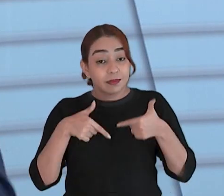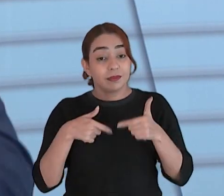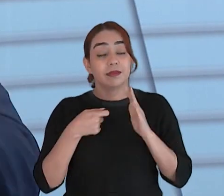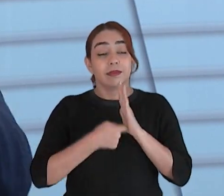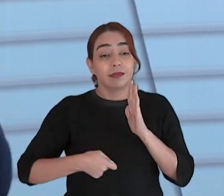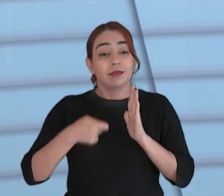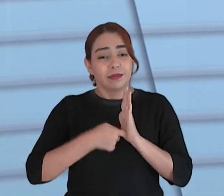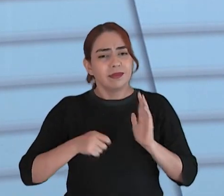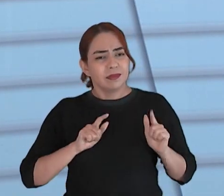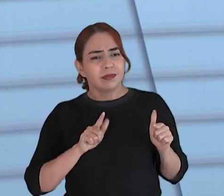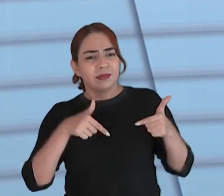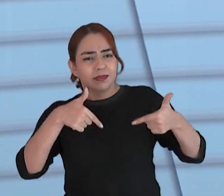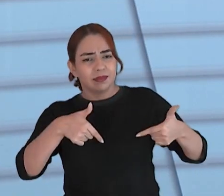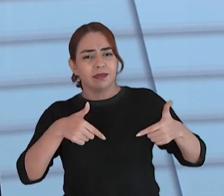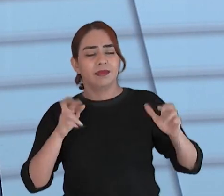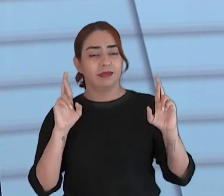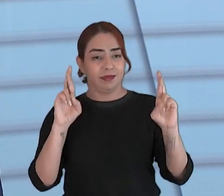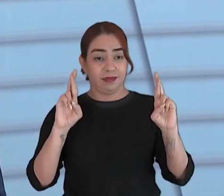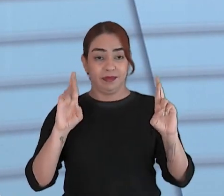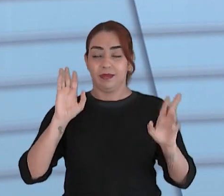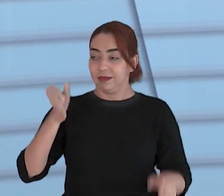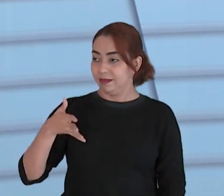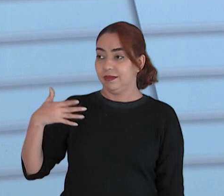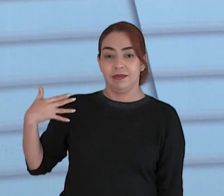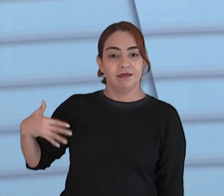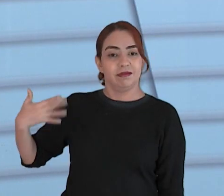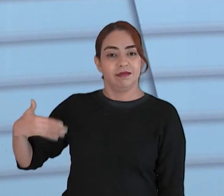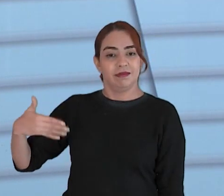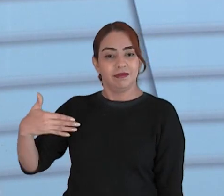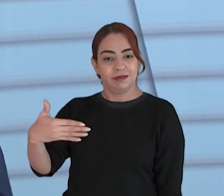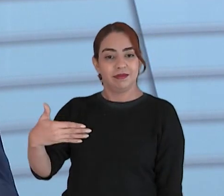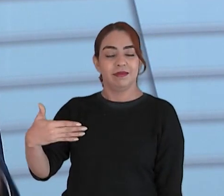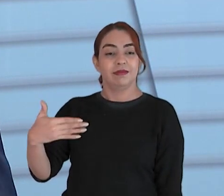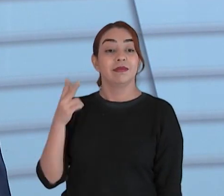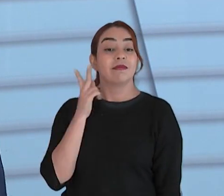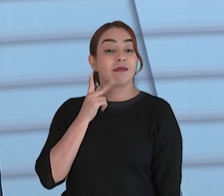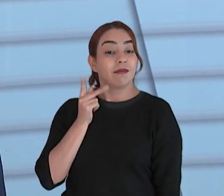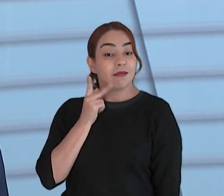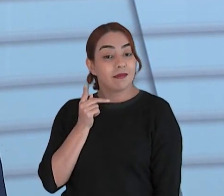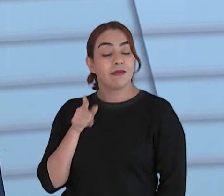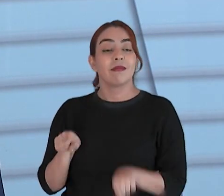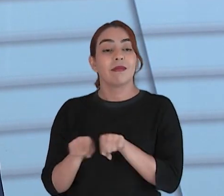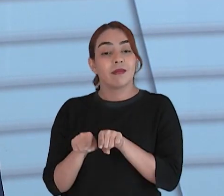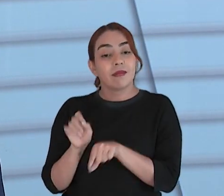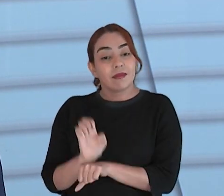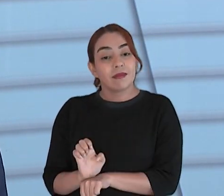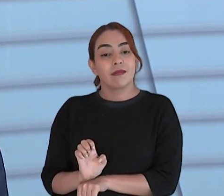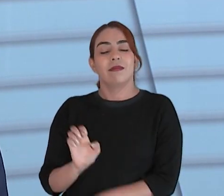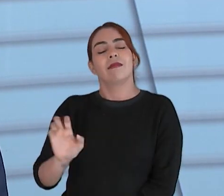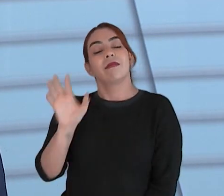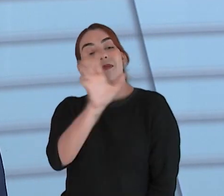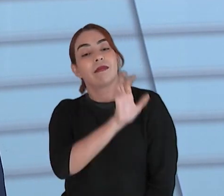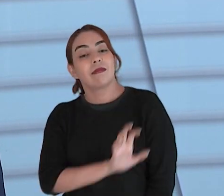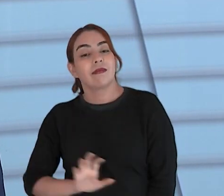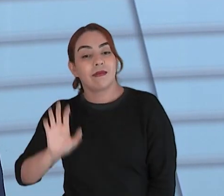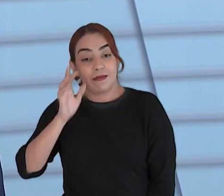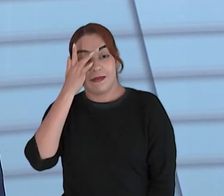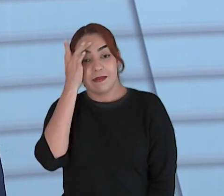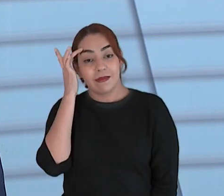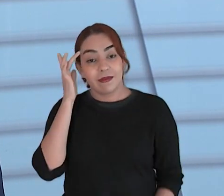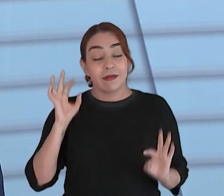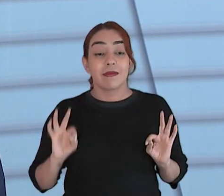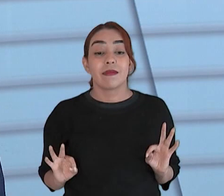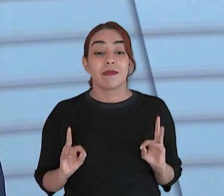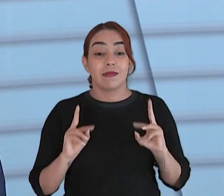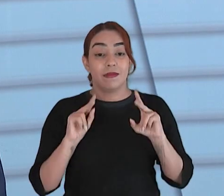disse do mesmo jeito que a gente fez e continua fazendo na capital quero fazer por cada pessoa por cada cidadão